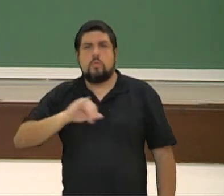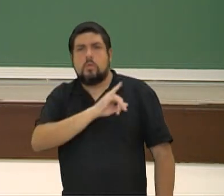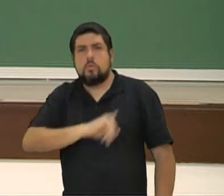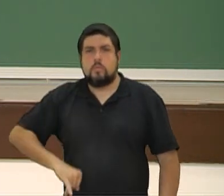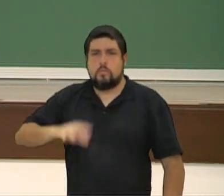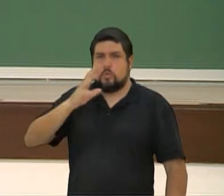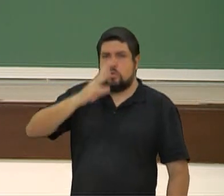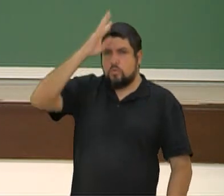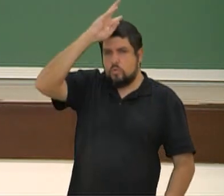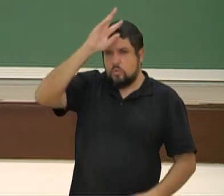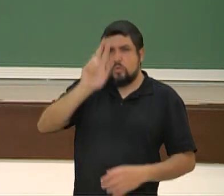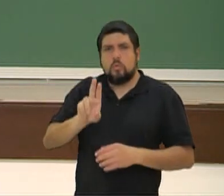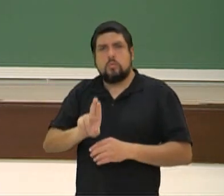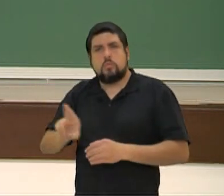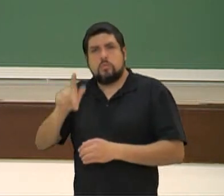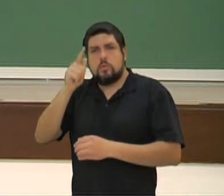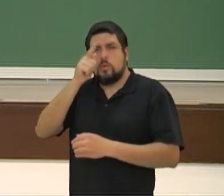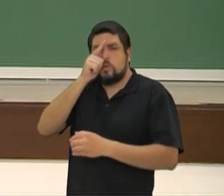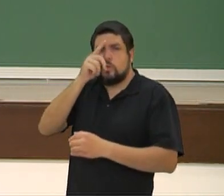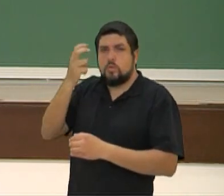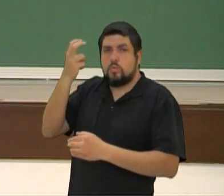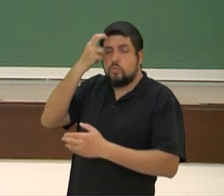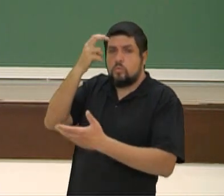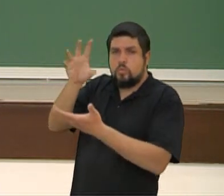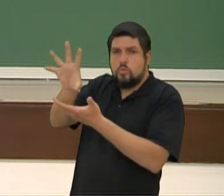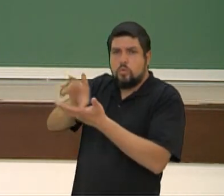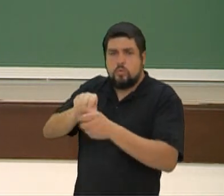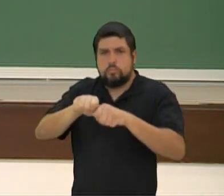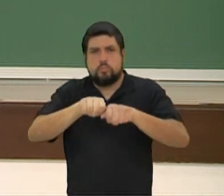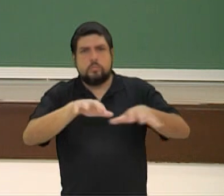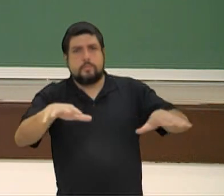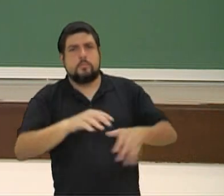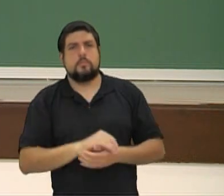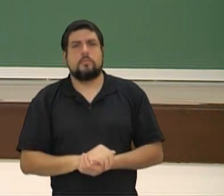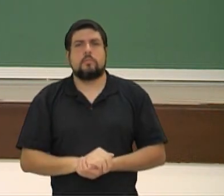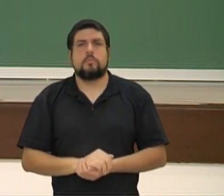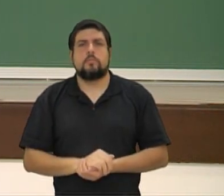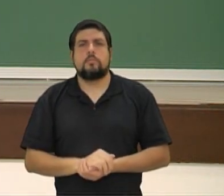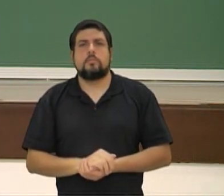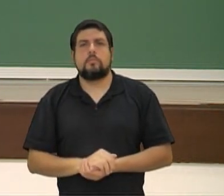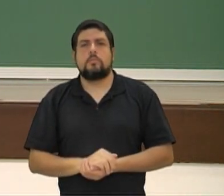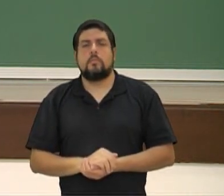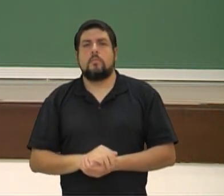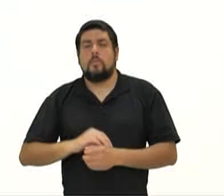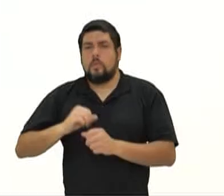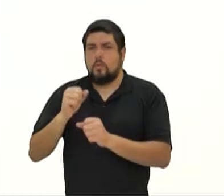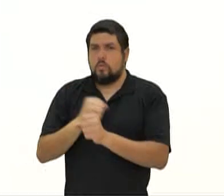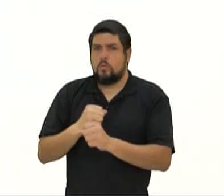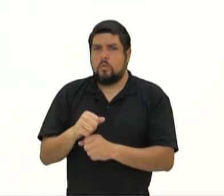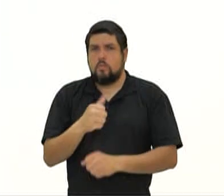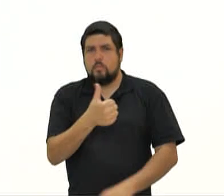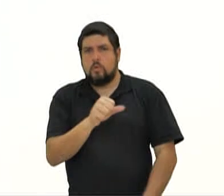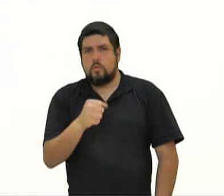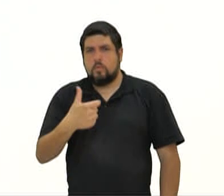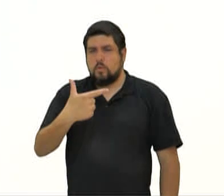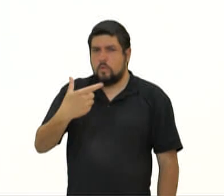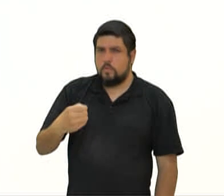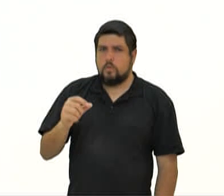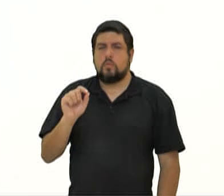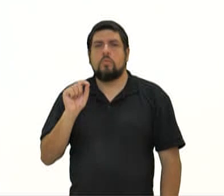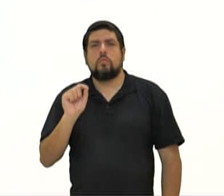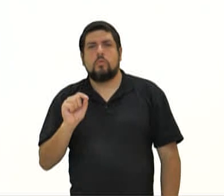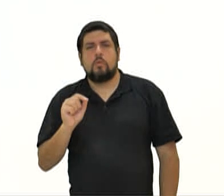uma espécie de um parâmetro também, uma influência. A história de sua descoberta em 1820, agora vamos para uma famosa